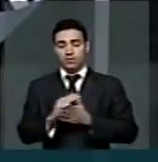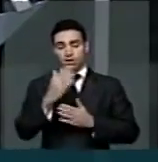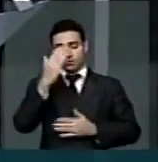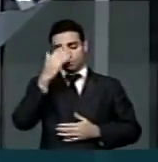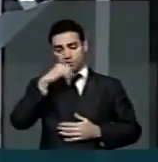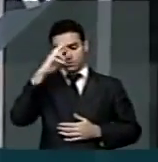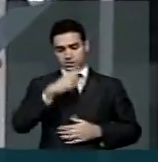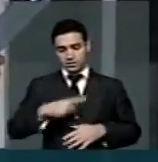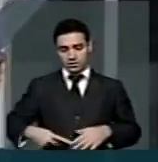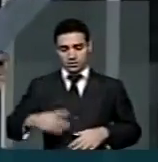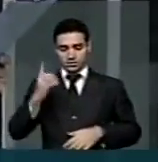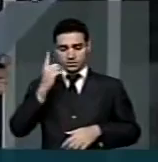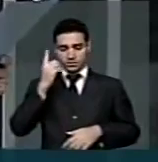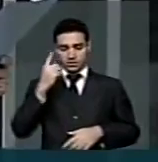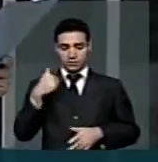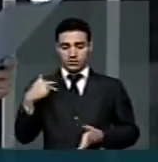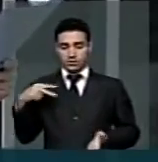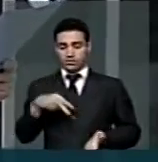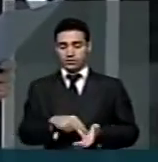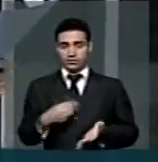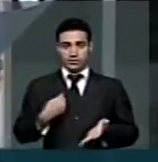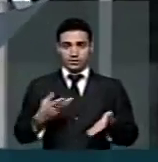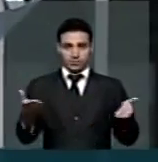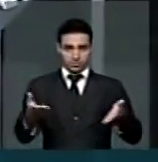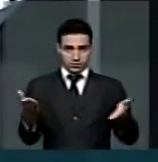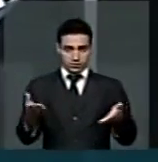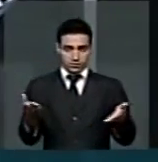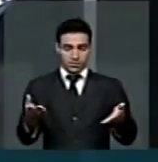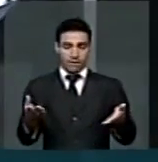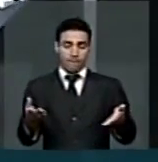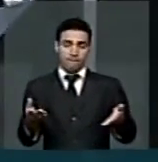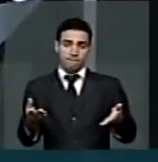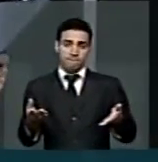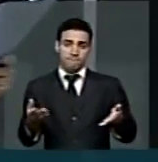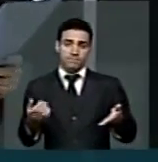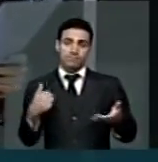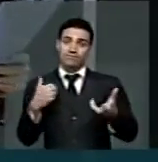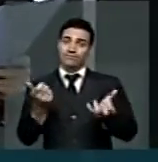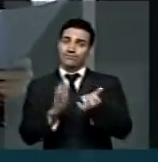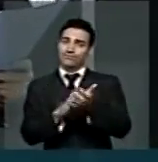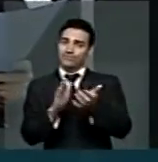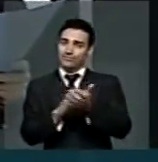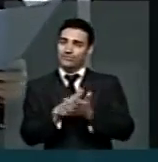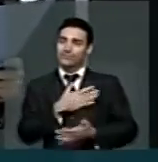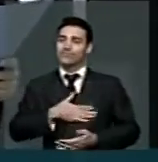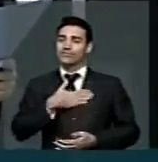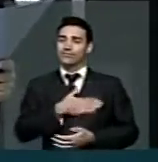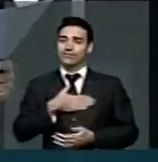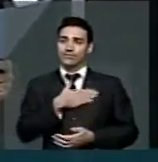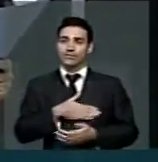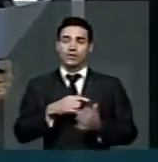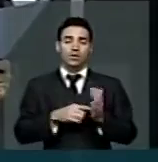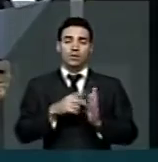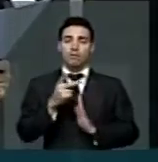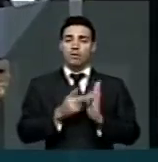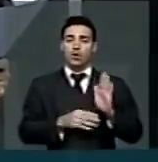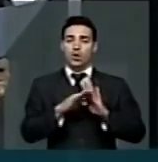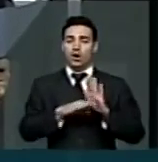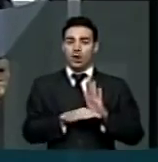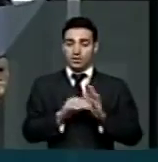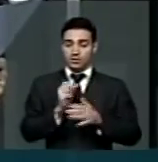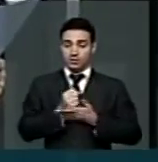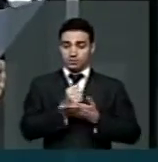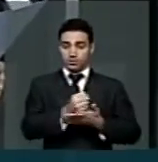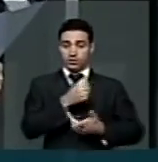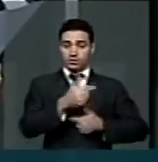deputados, venho a essa tribuna parabenizar com muita satisfação o programa de apoio ao